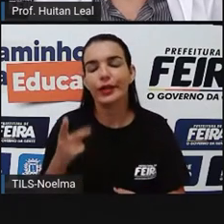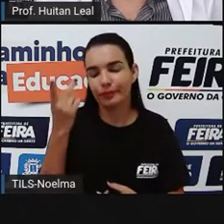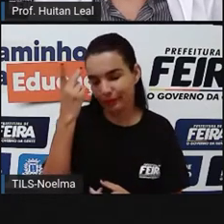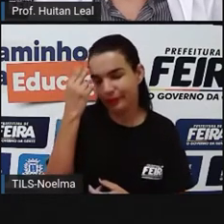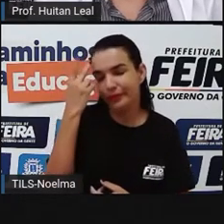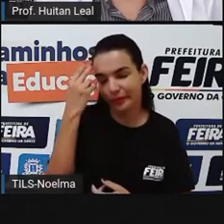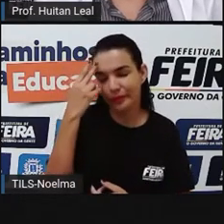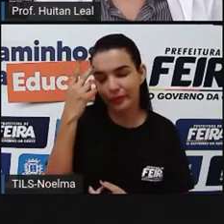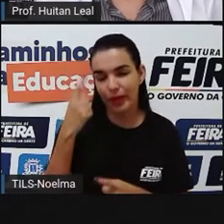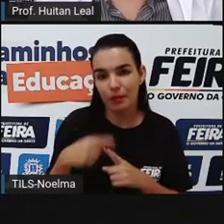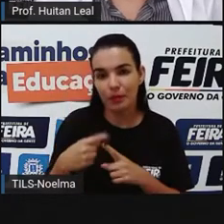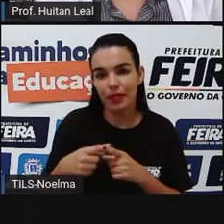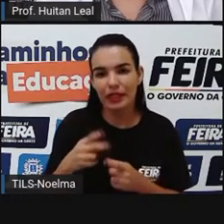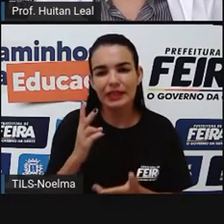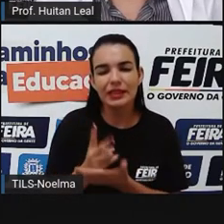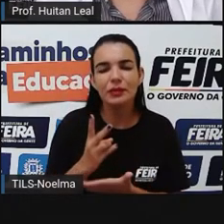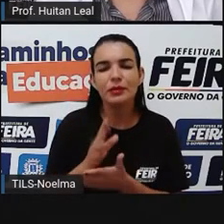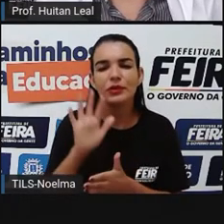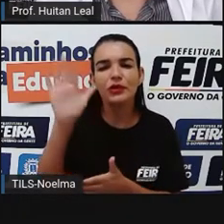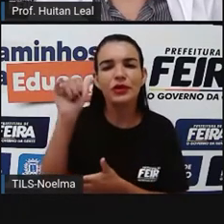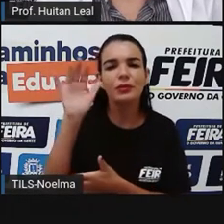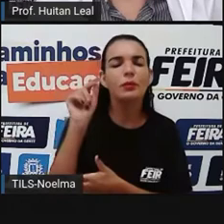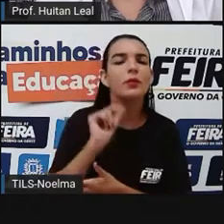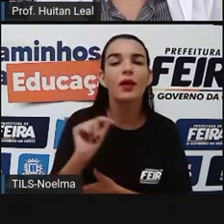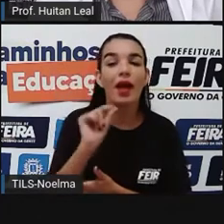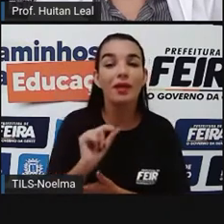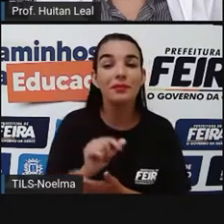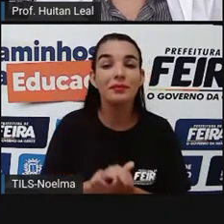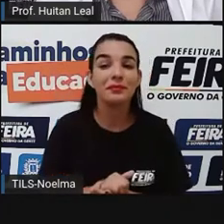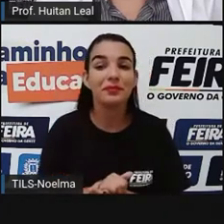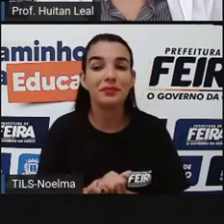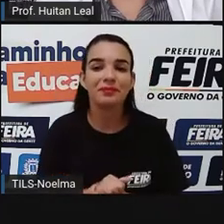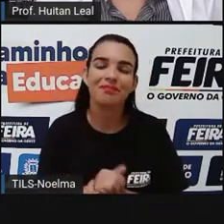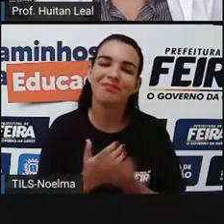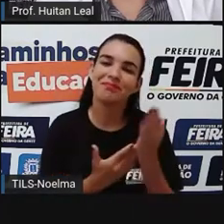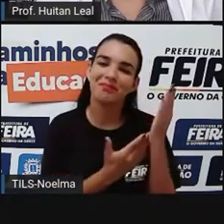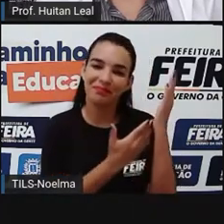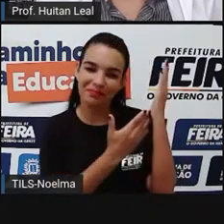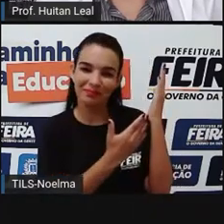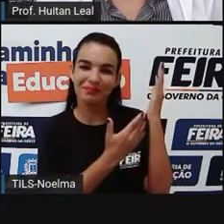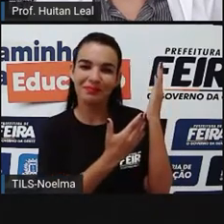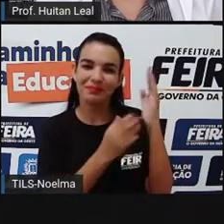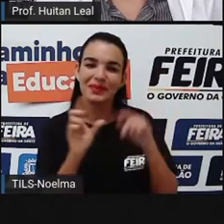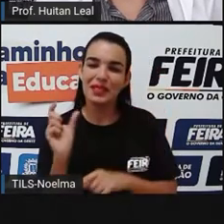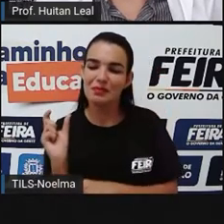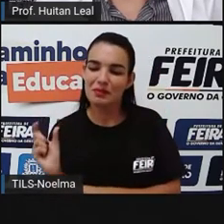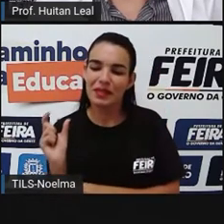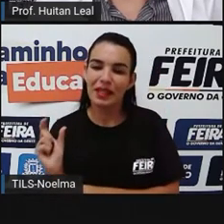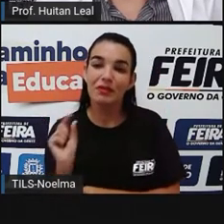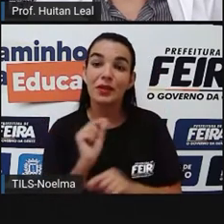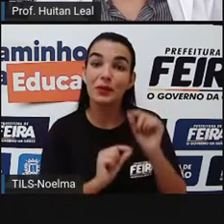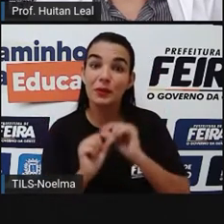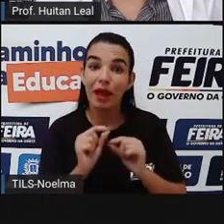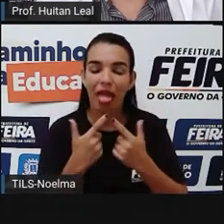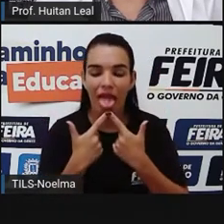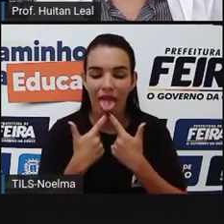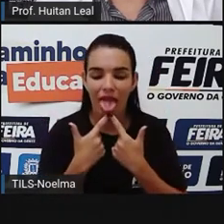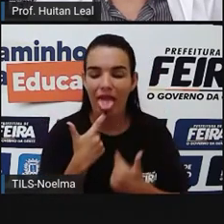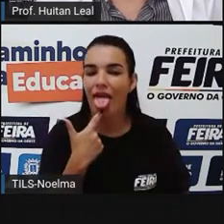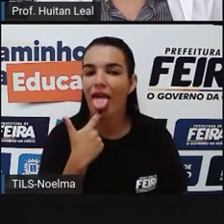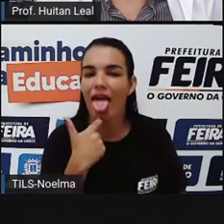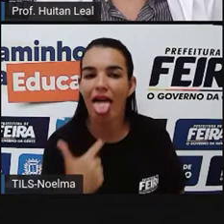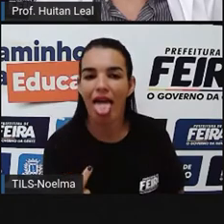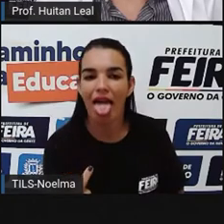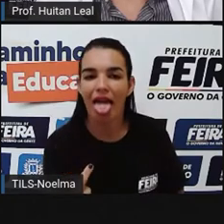Geralmente, gente chama isso de quê? Vamos ver? Olha aí. A velha língua solta